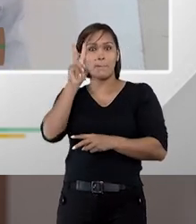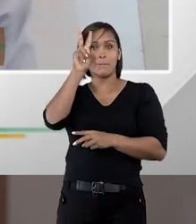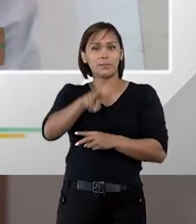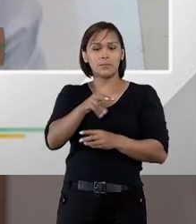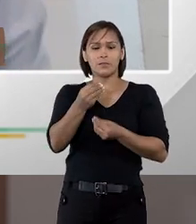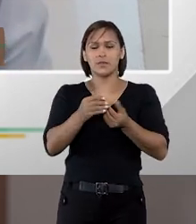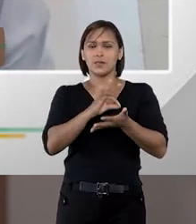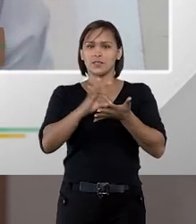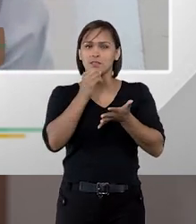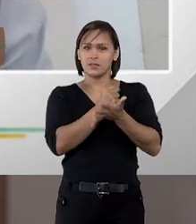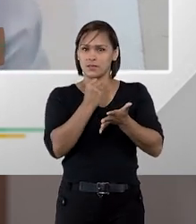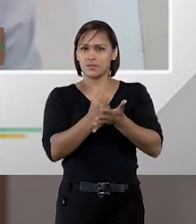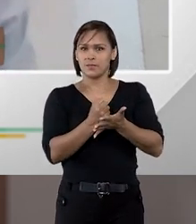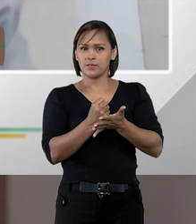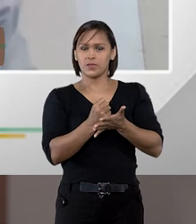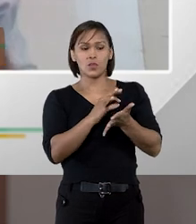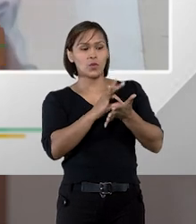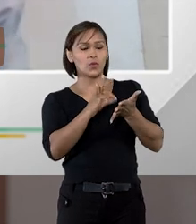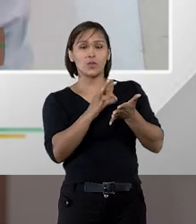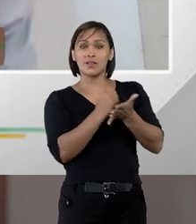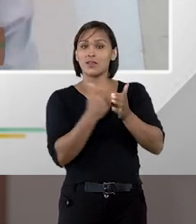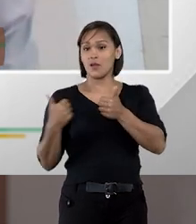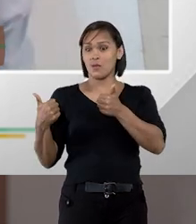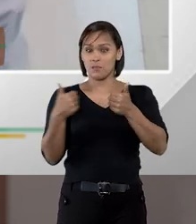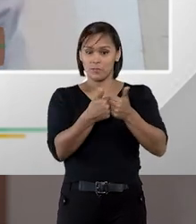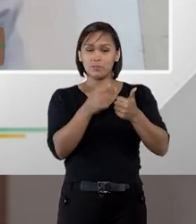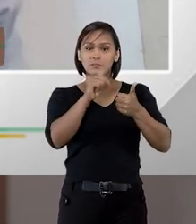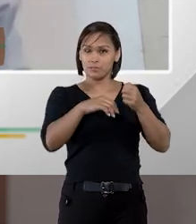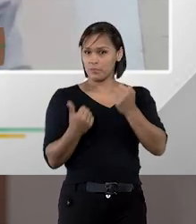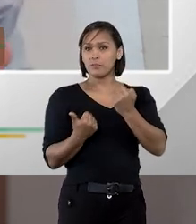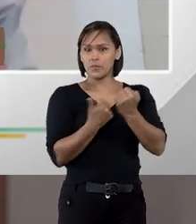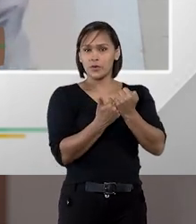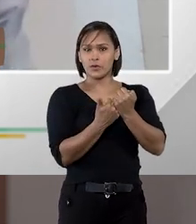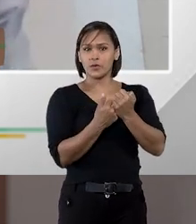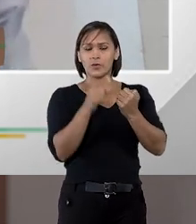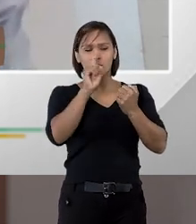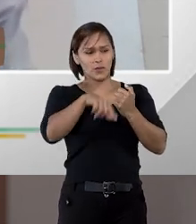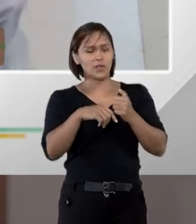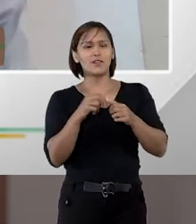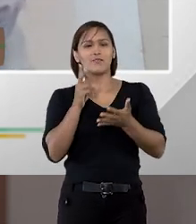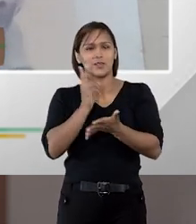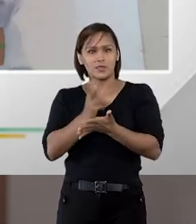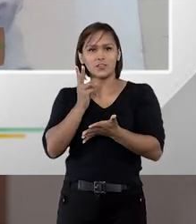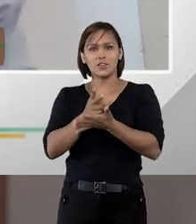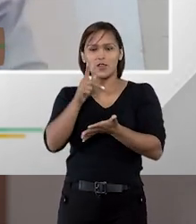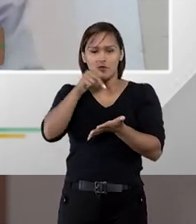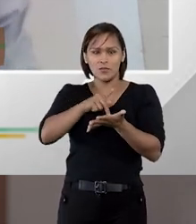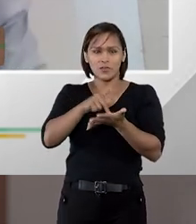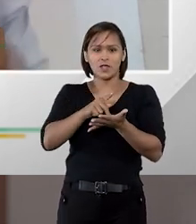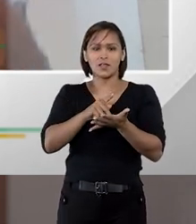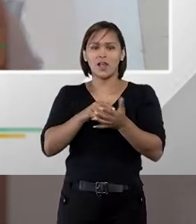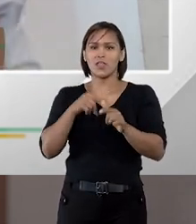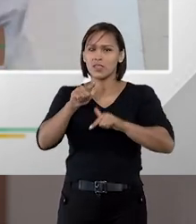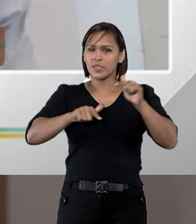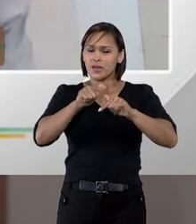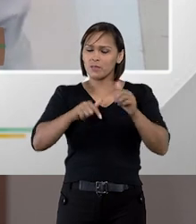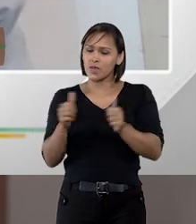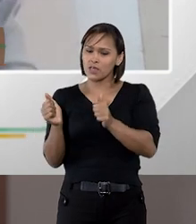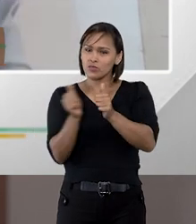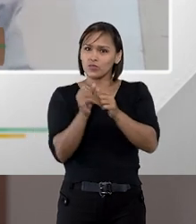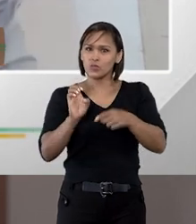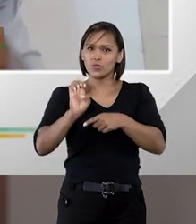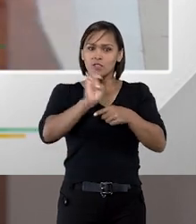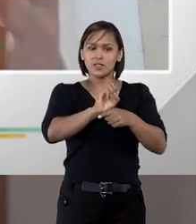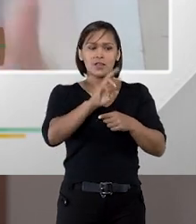de enxergar essa contratação. Contratado é parceiro, é alguém que vai efetivamente atuar ao lado do Estado na